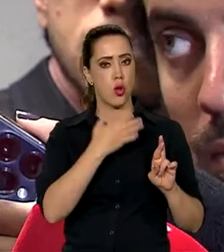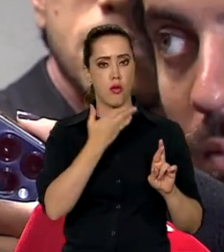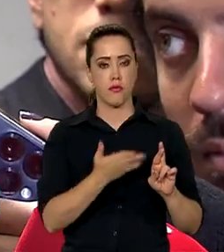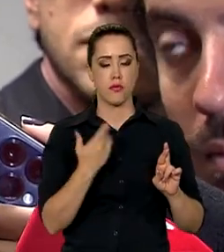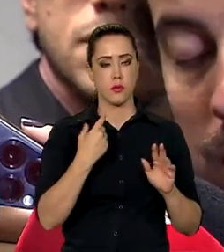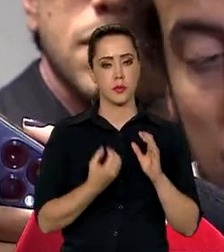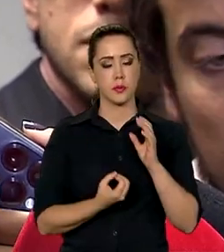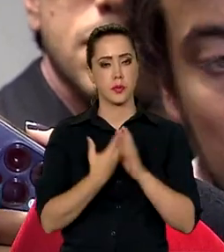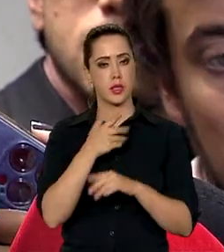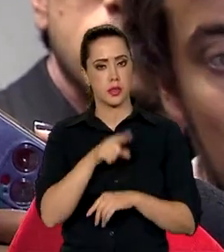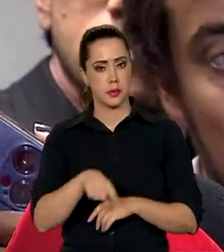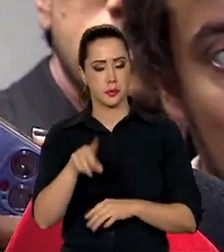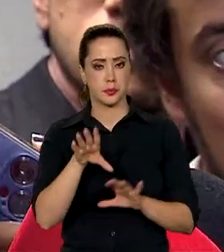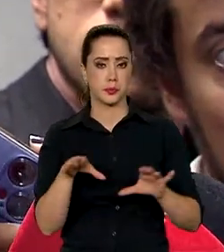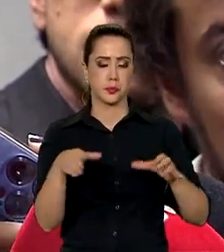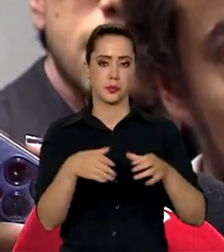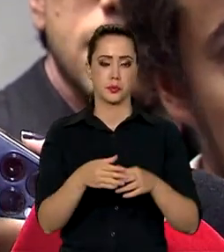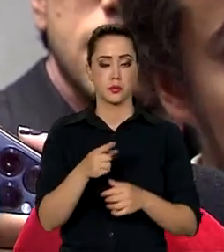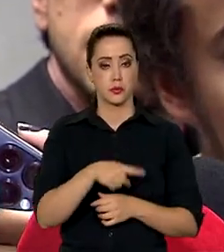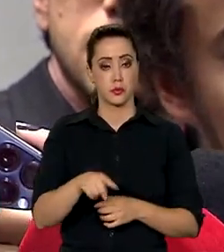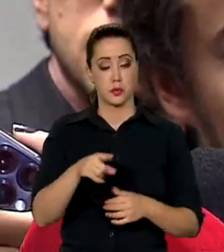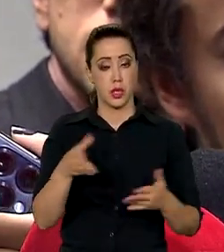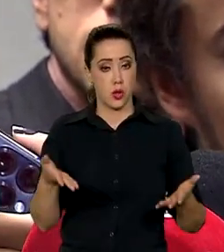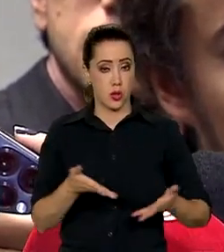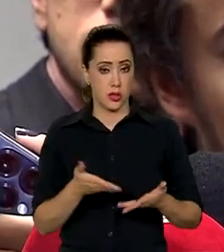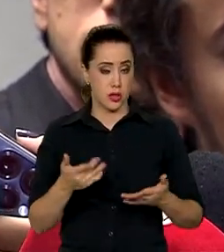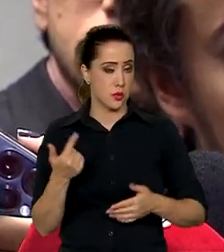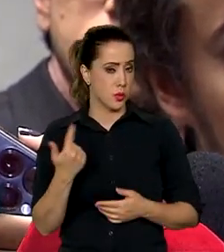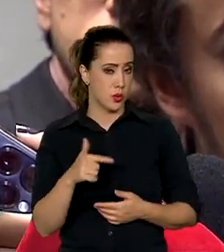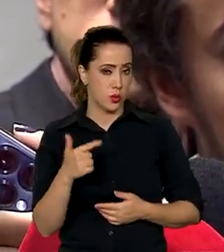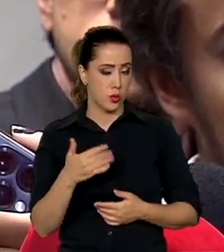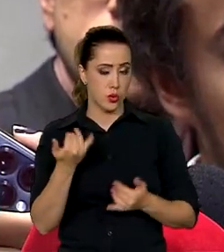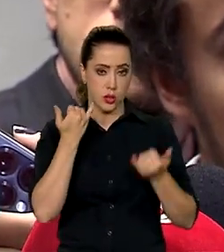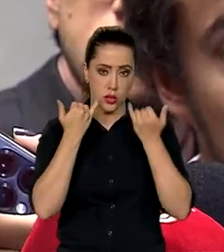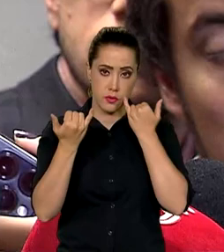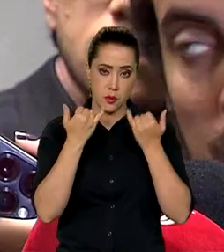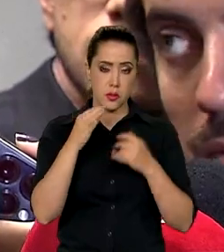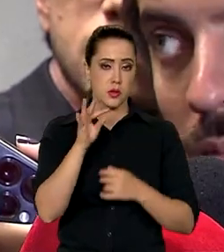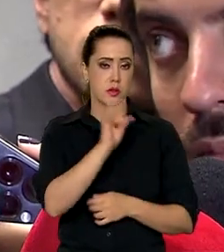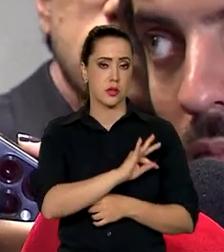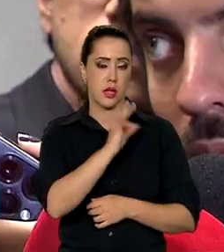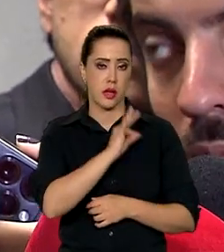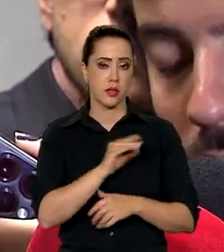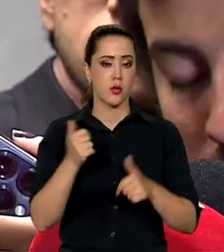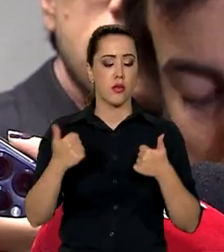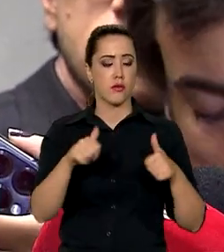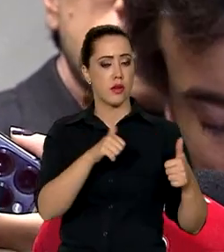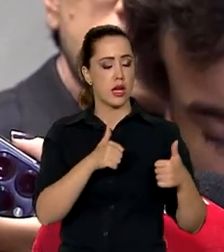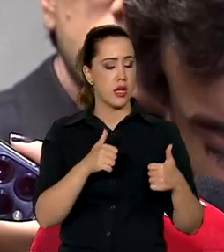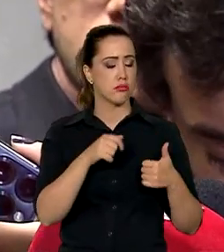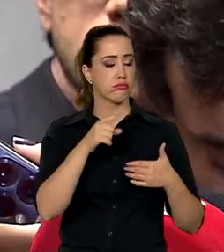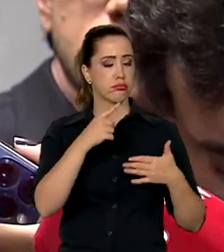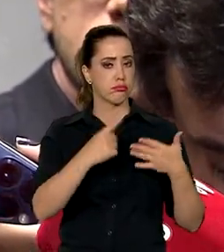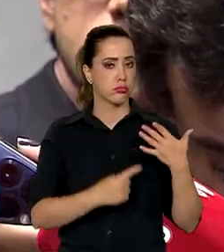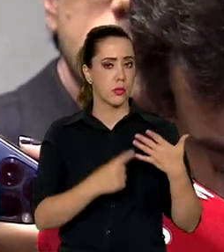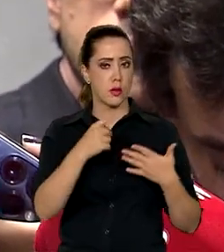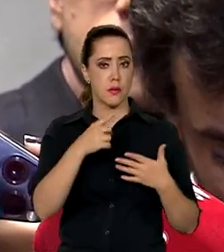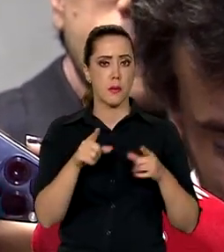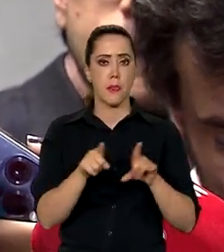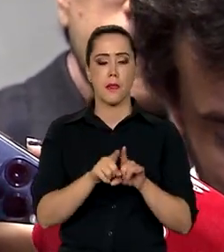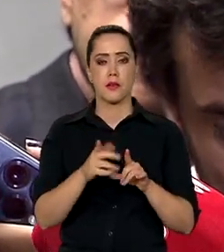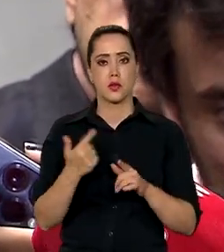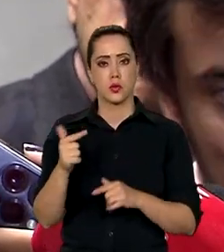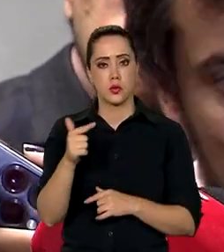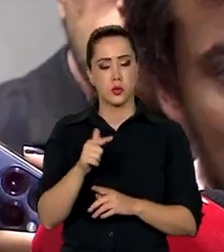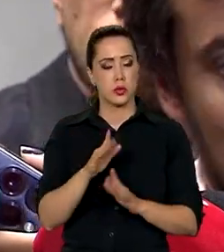regra para esse segmento. Nesse momento não existe dados técnicos, não existe métrica consolidada ainda, não existe